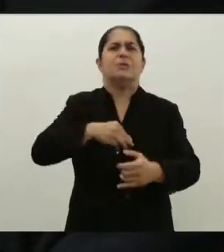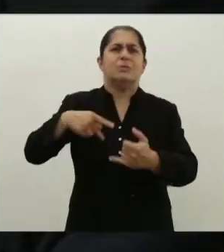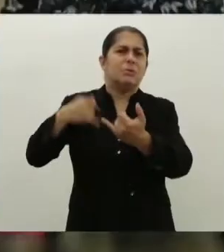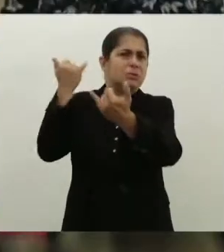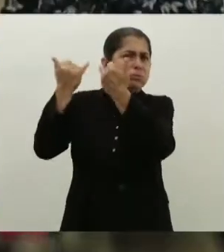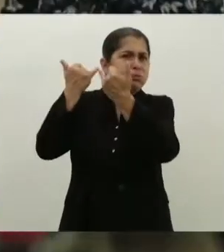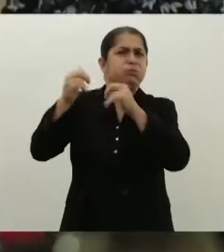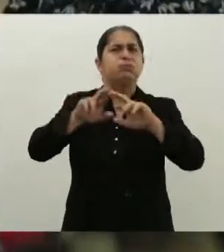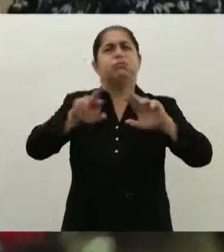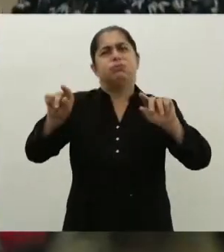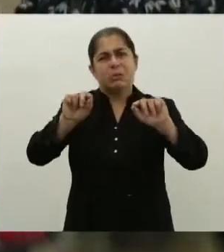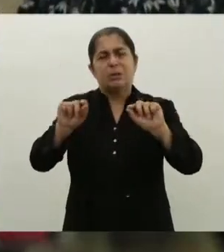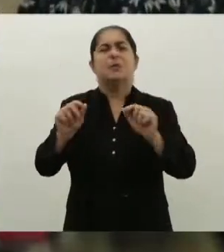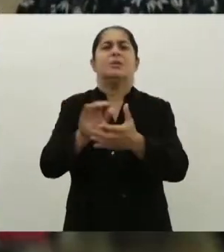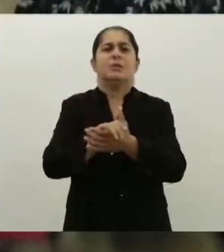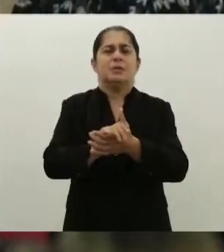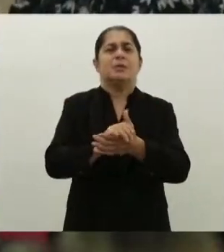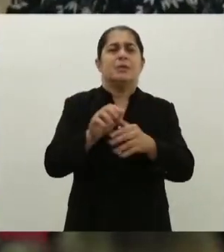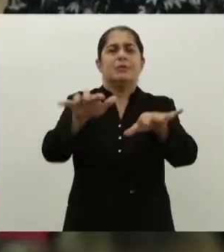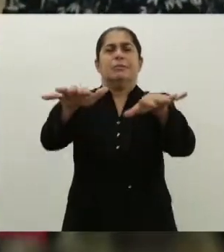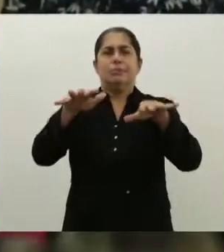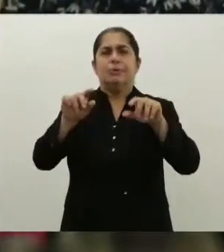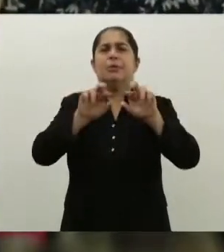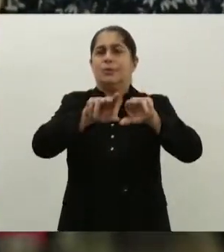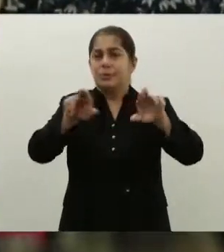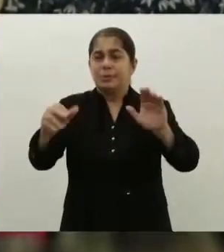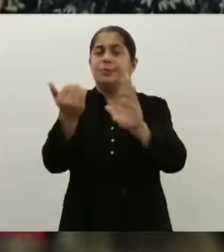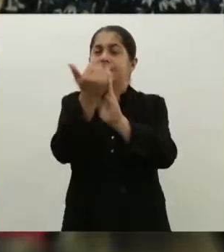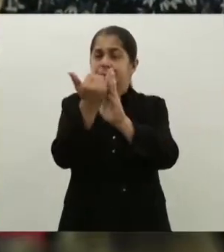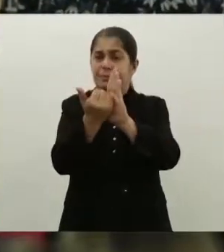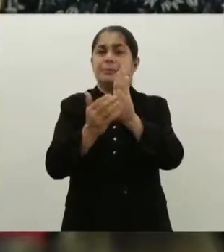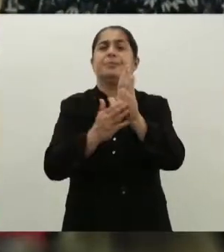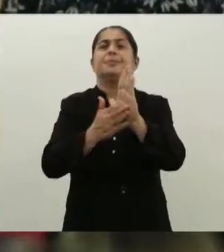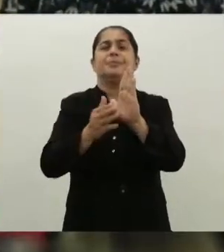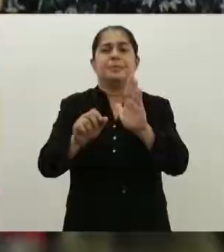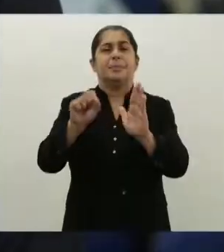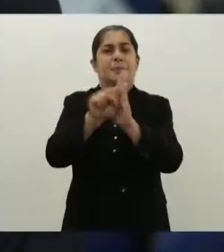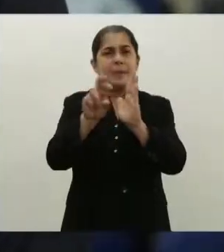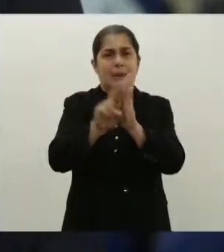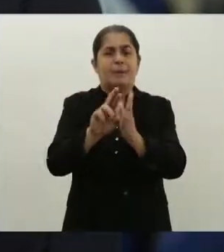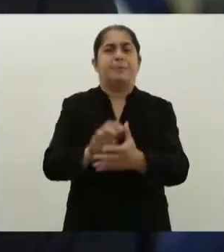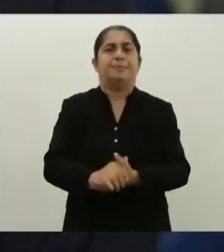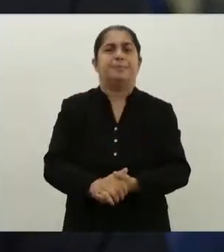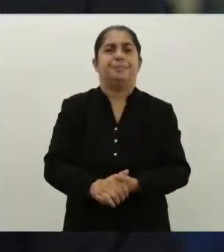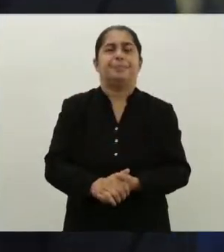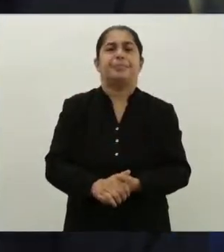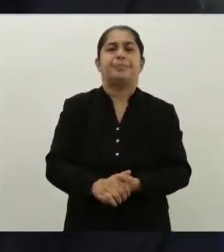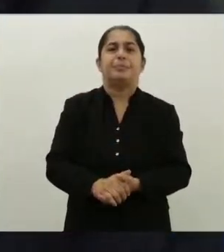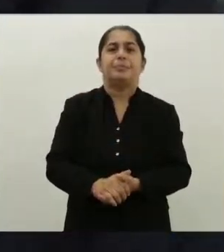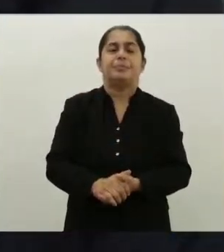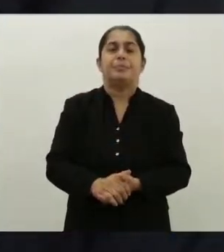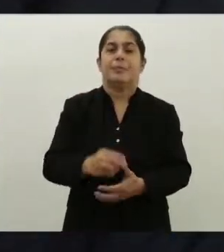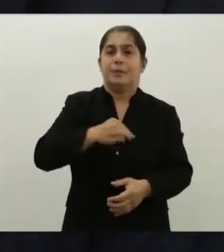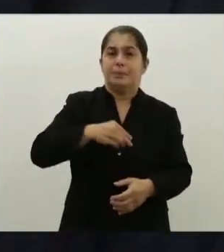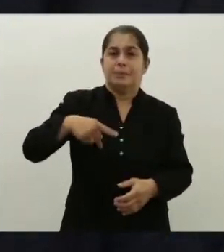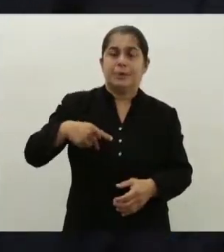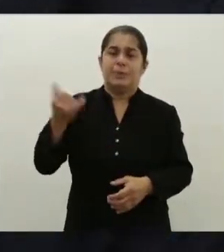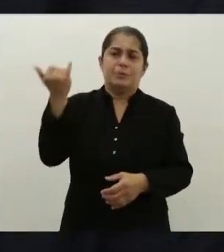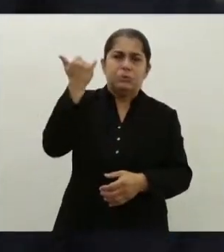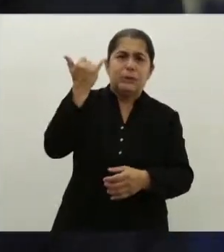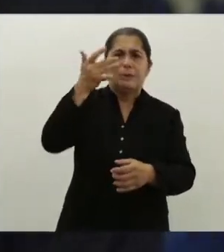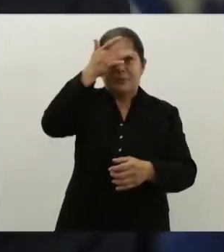Paraíba recebeu durante a audiência pública realizada na cidade de Santa Rita. A ouvidoria é